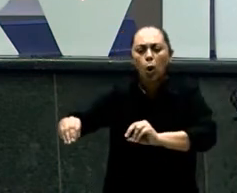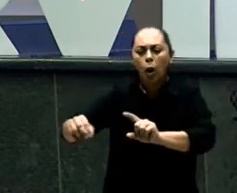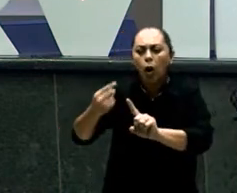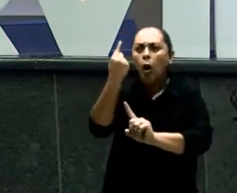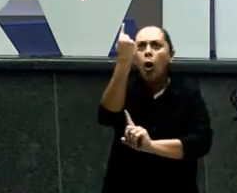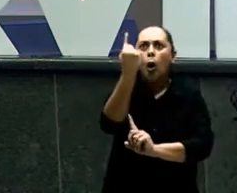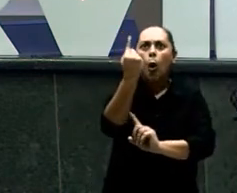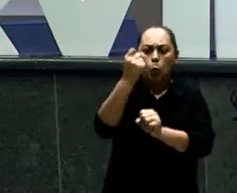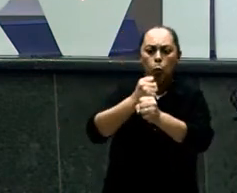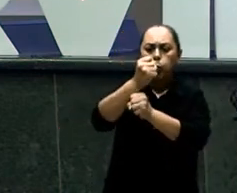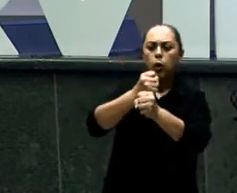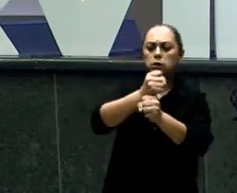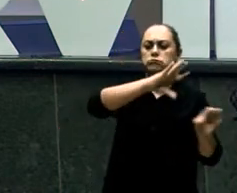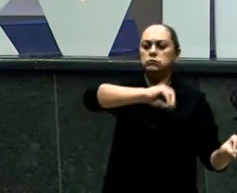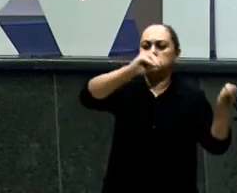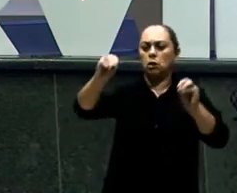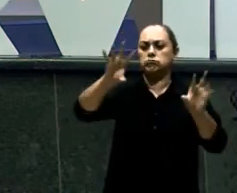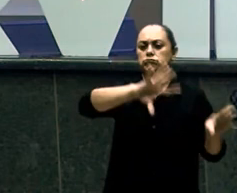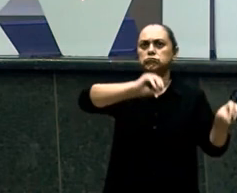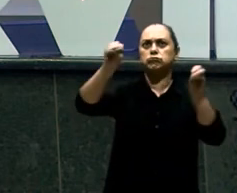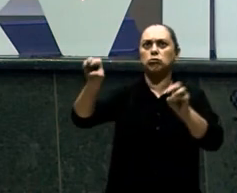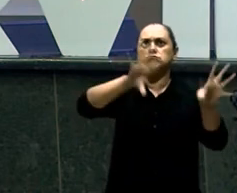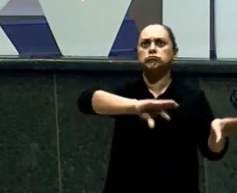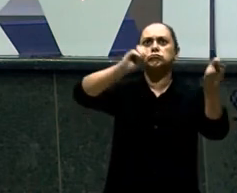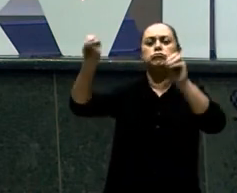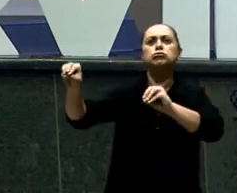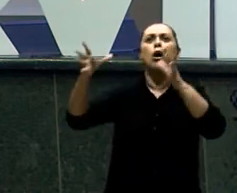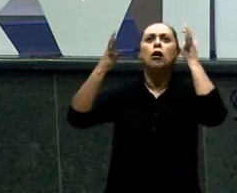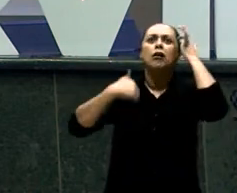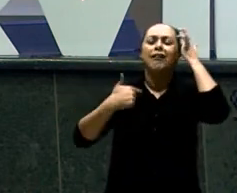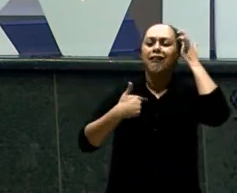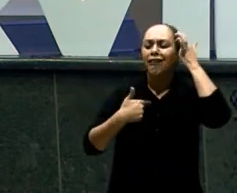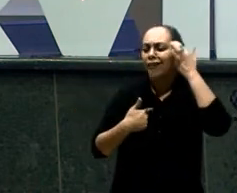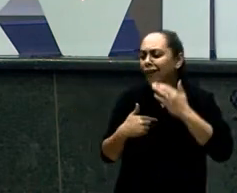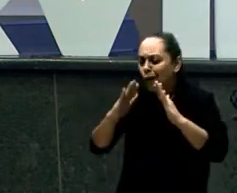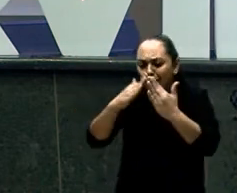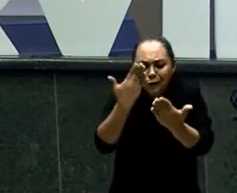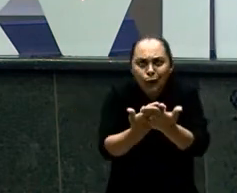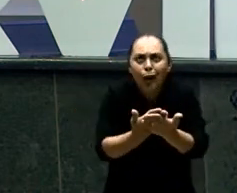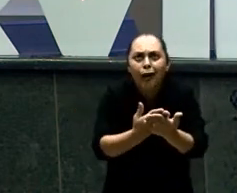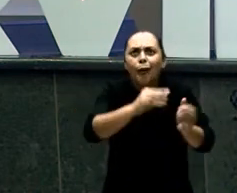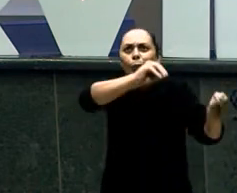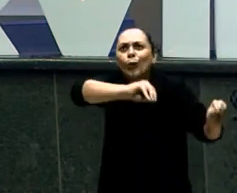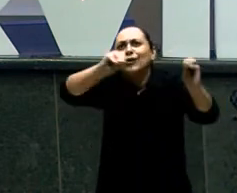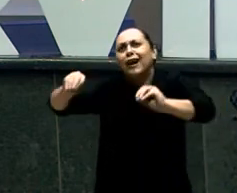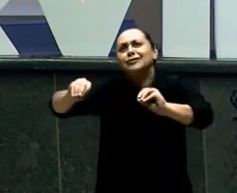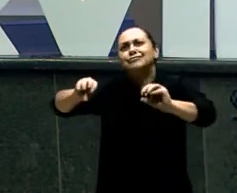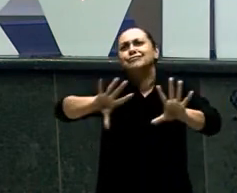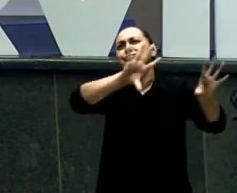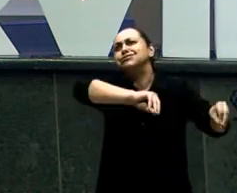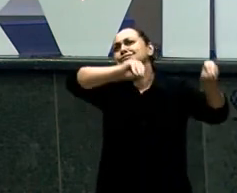De aceitação Aí tinha que mudar De cidade Aí sabe o que acontecia? Eu tinha que mudar De escola Aí quando eu mudava De